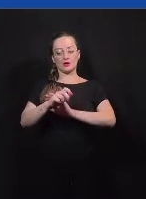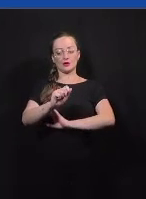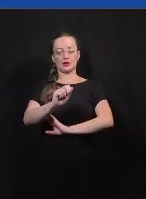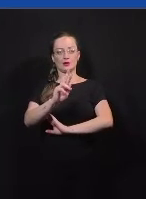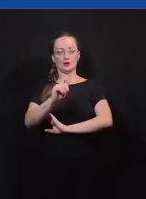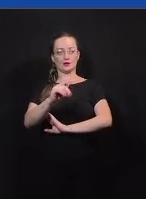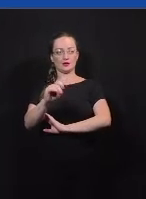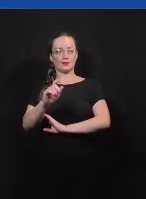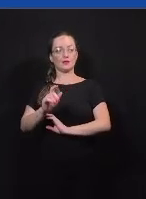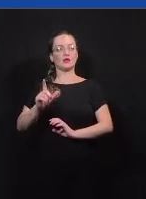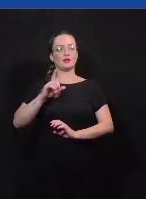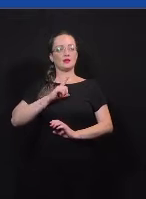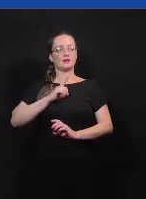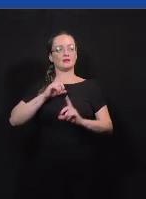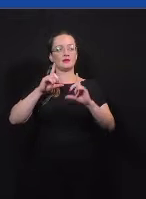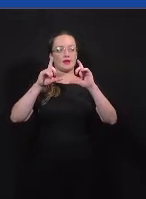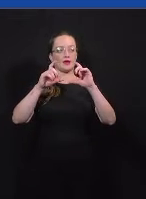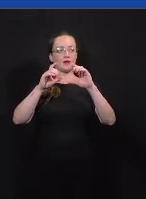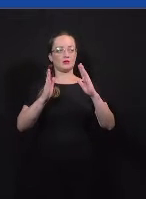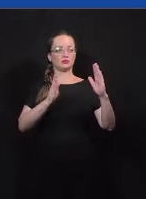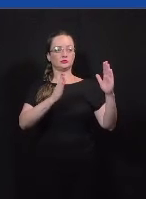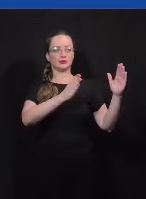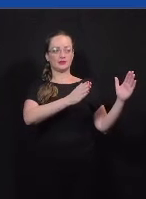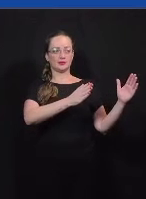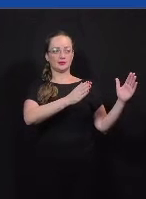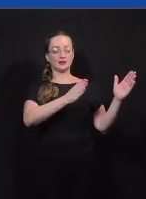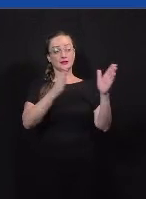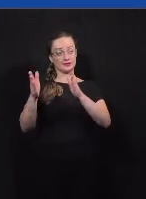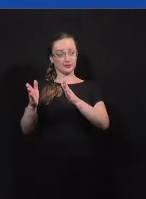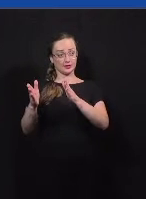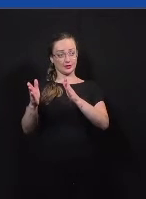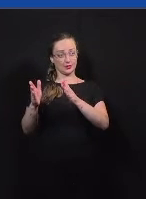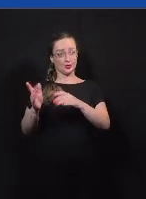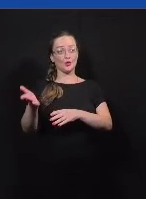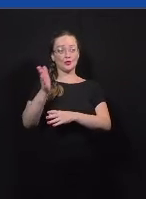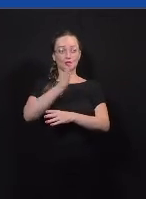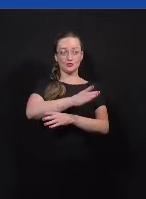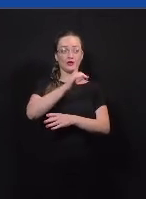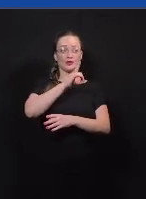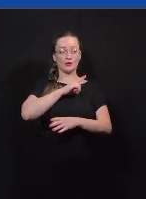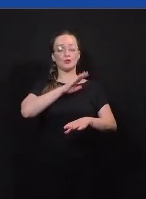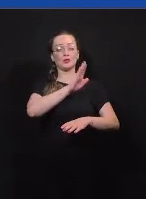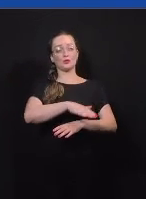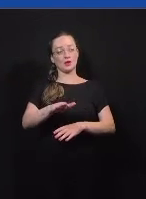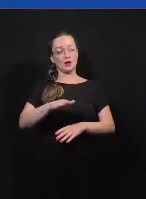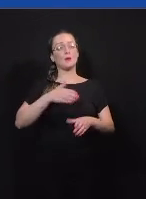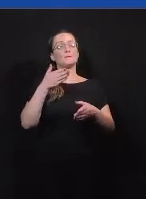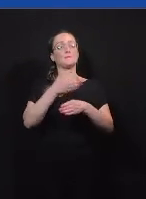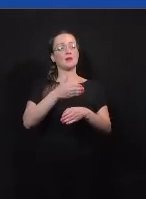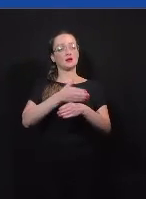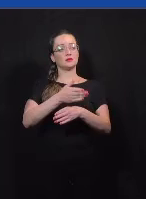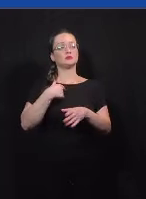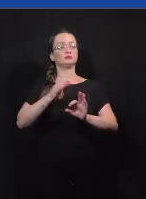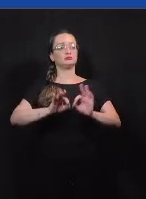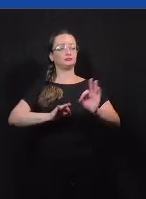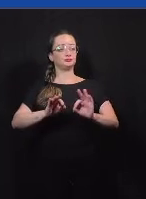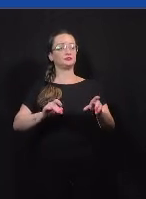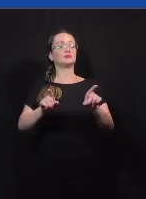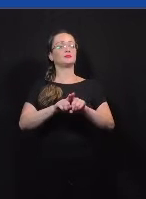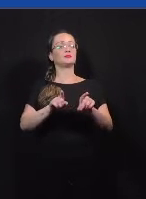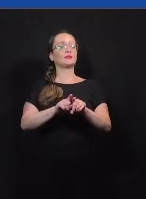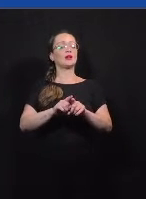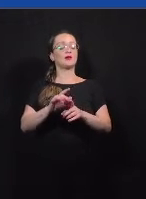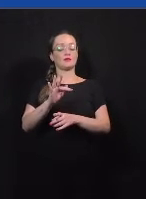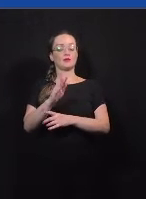do lado esquerdo. E na foto do lado direito, vocês podem ver alguns dos alunos que participaram do nosso programa, e também Fabiana, da nossa